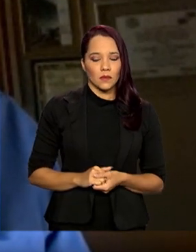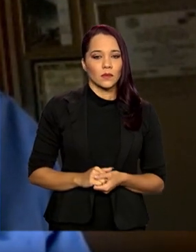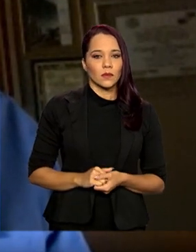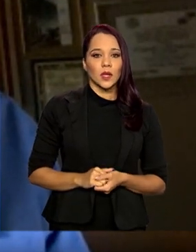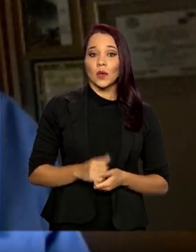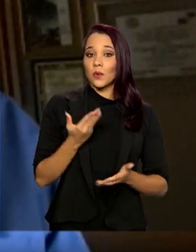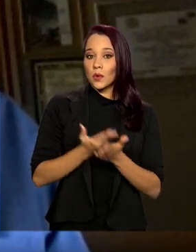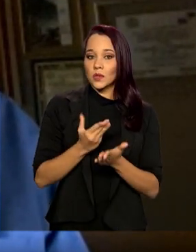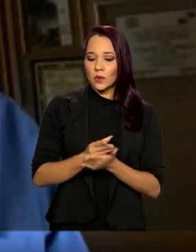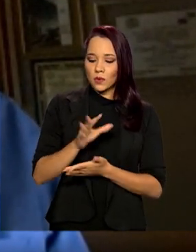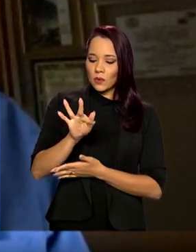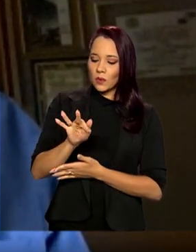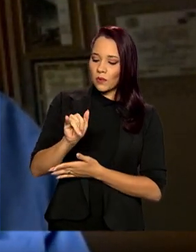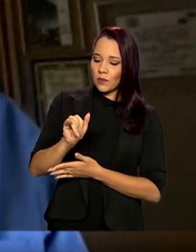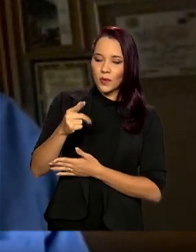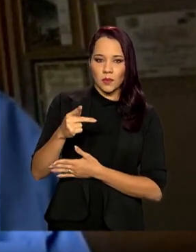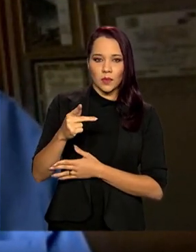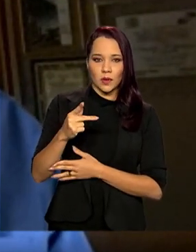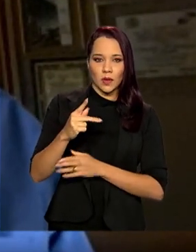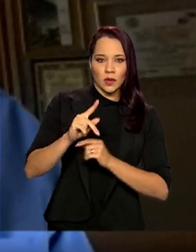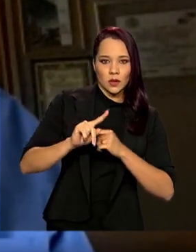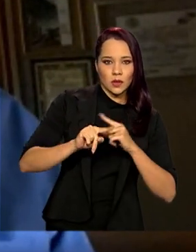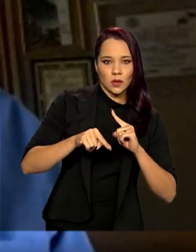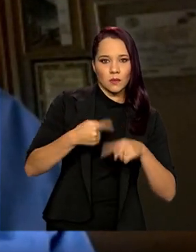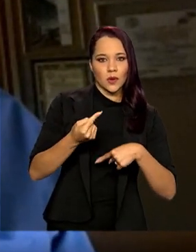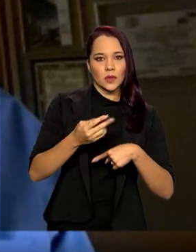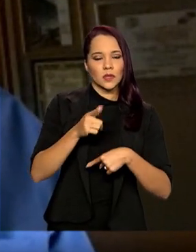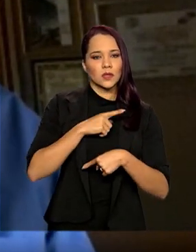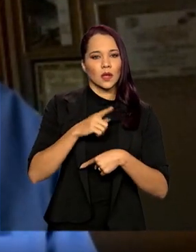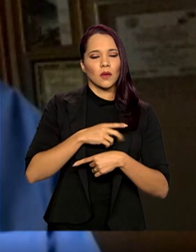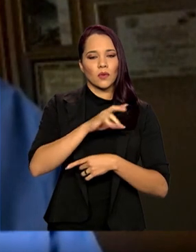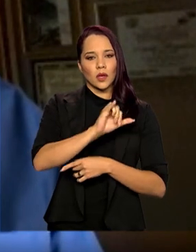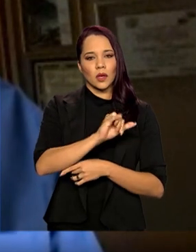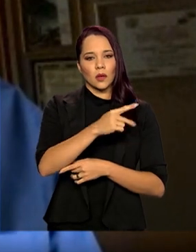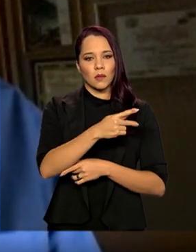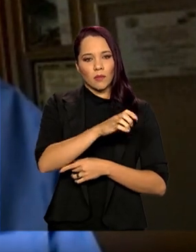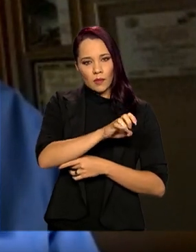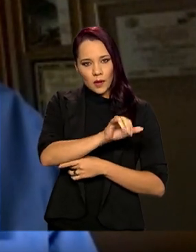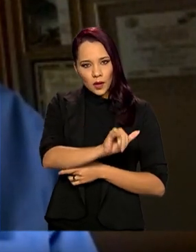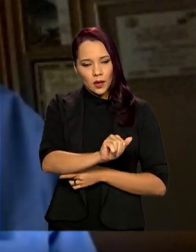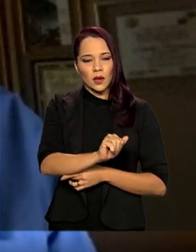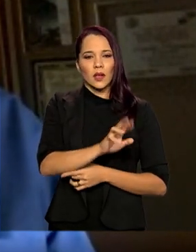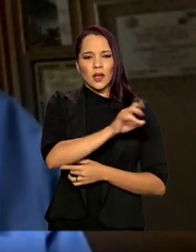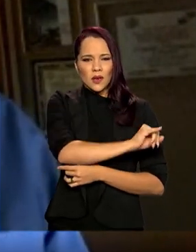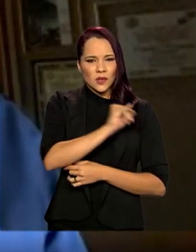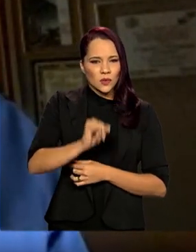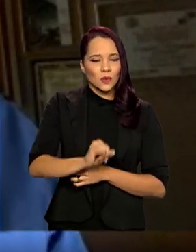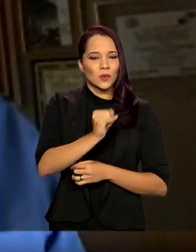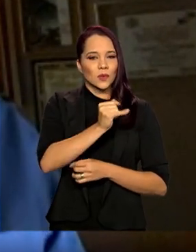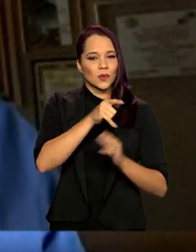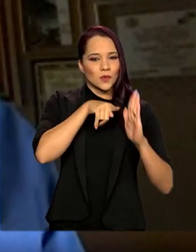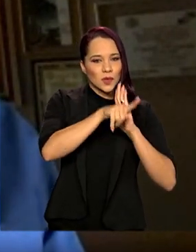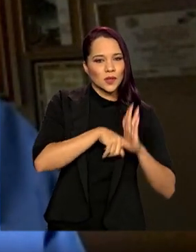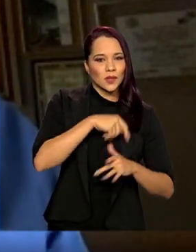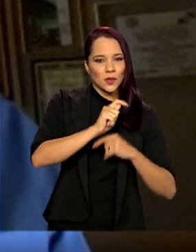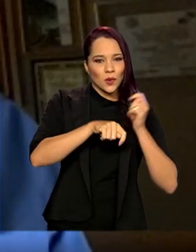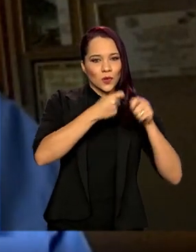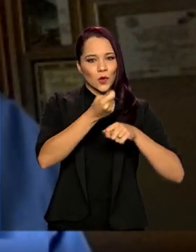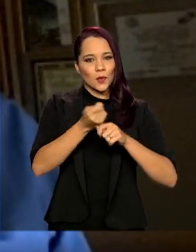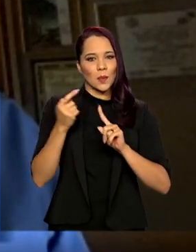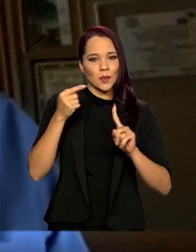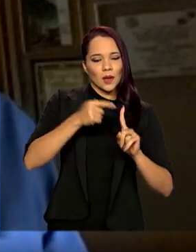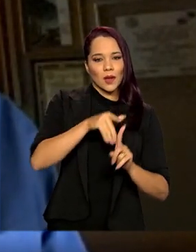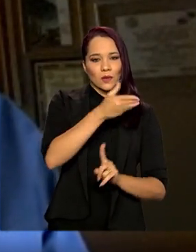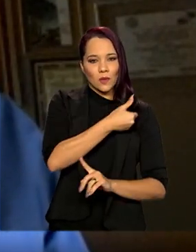FIP, que depois foi relaborado pela IPEA, Instituto de Pesquisa Econômica Aplicada do